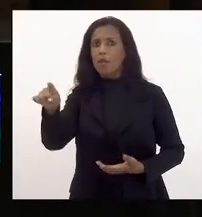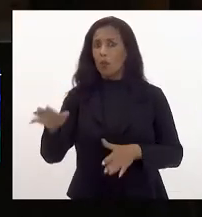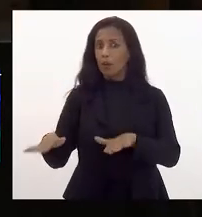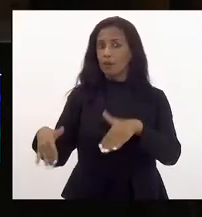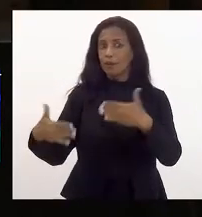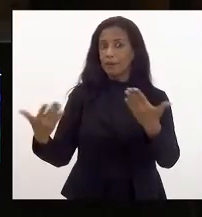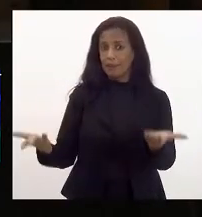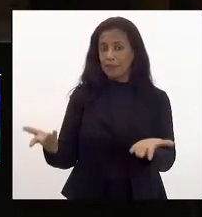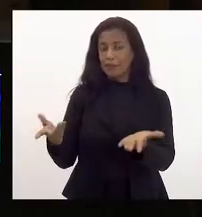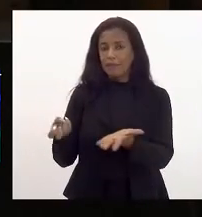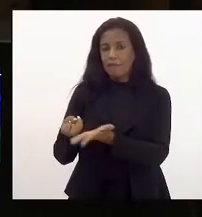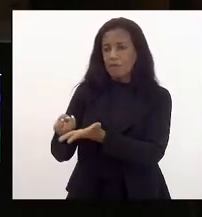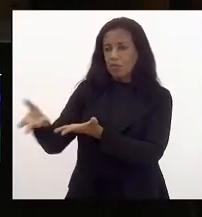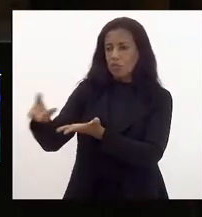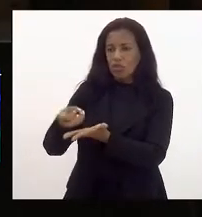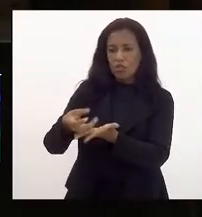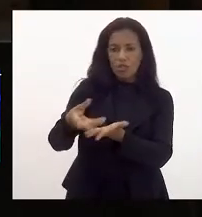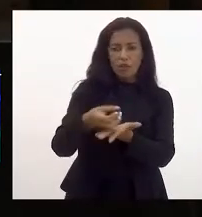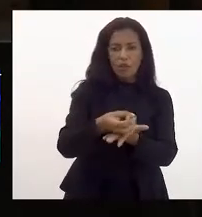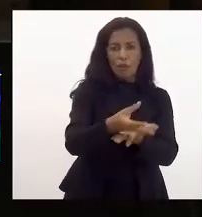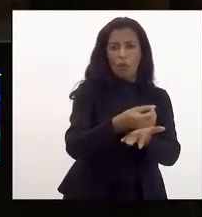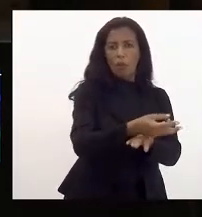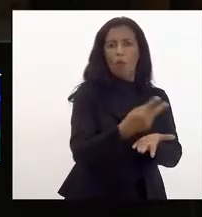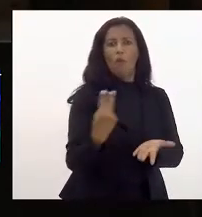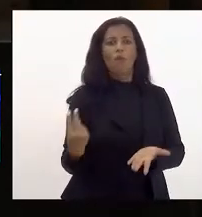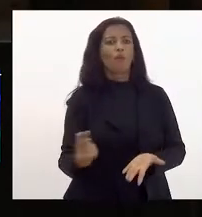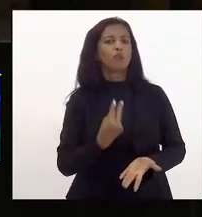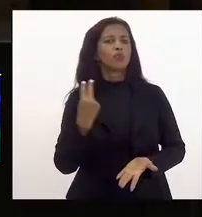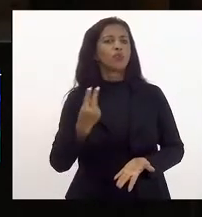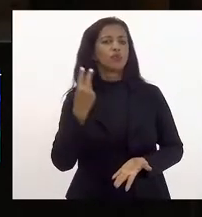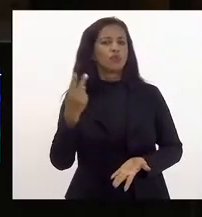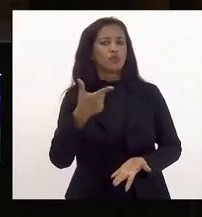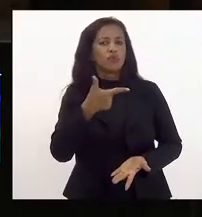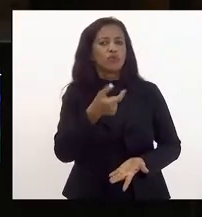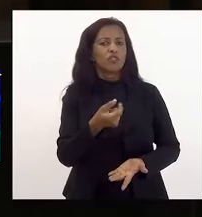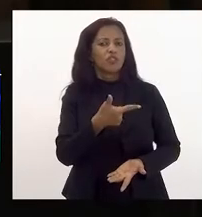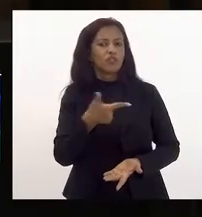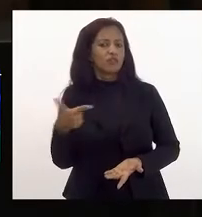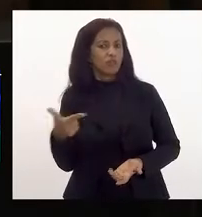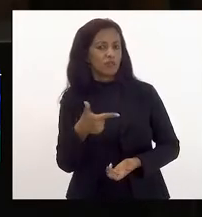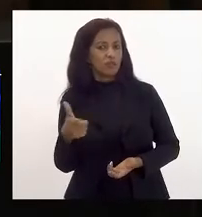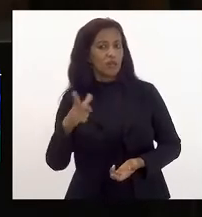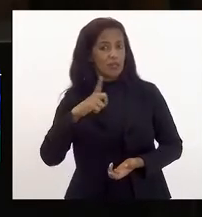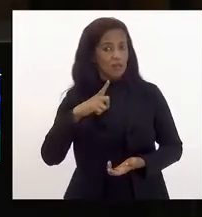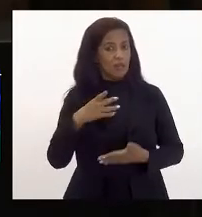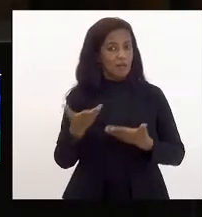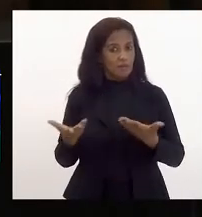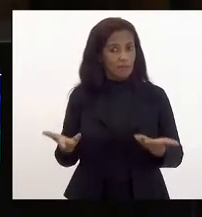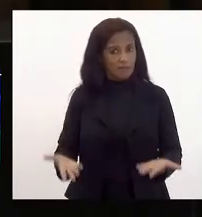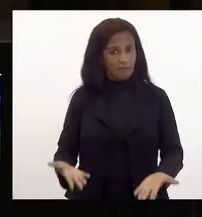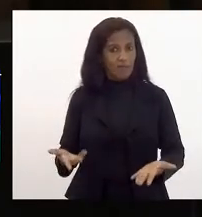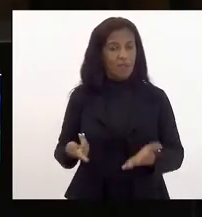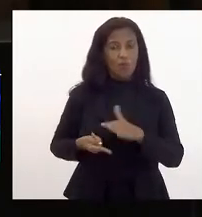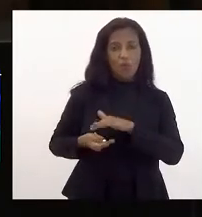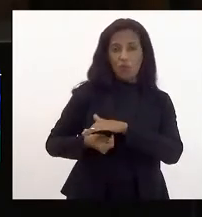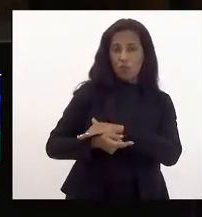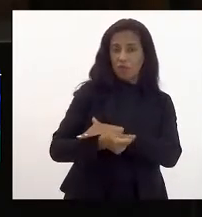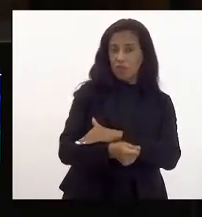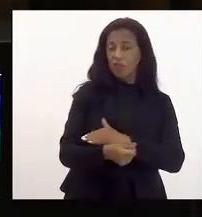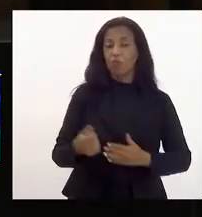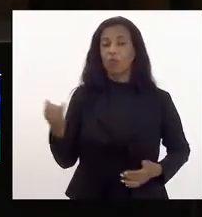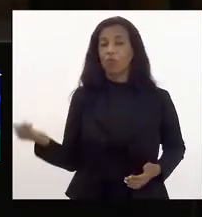serão distribuídos os valores para 2022 temos aí um investimento